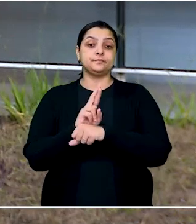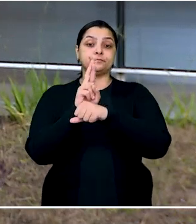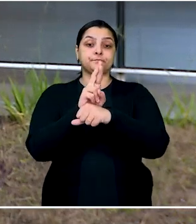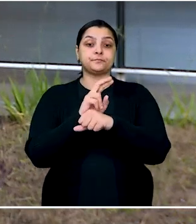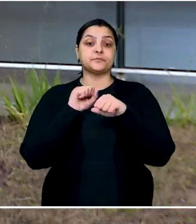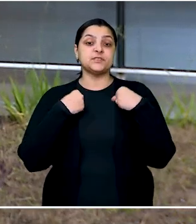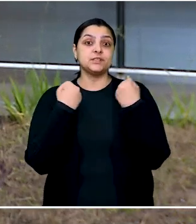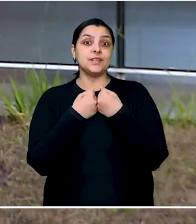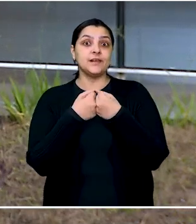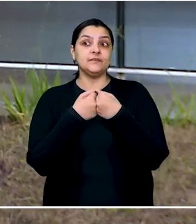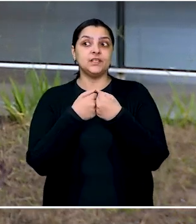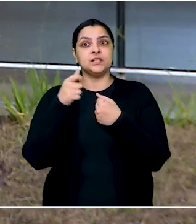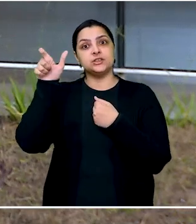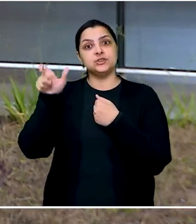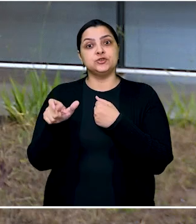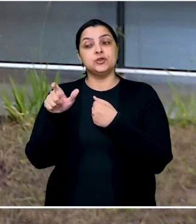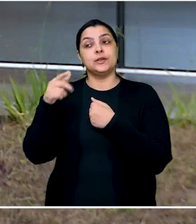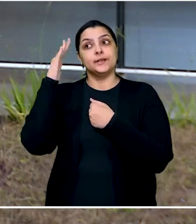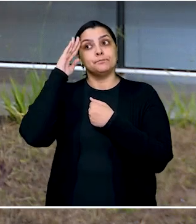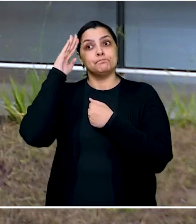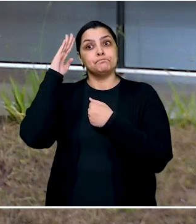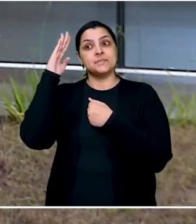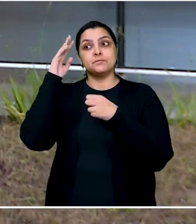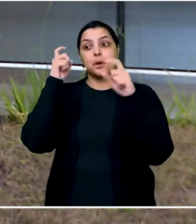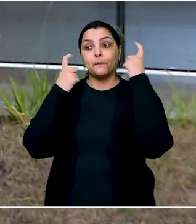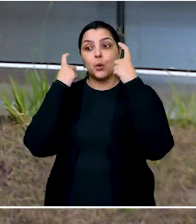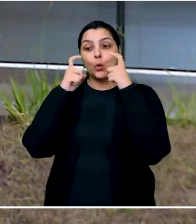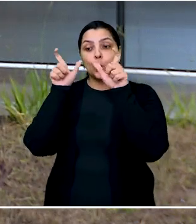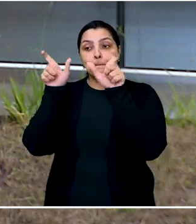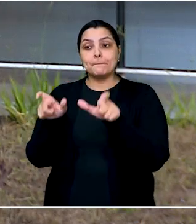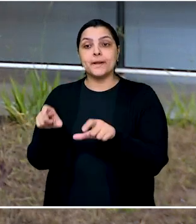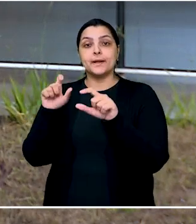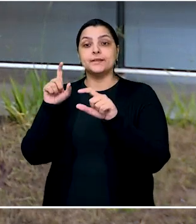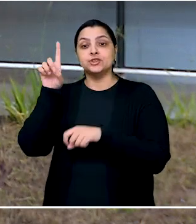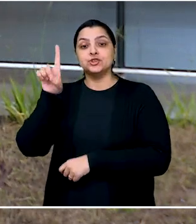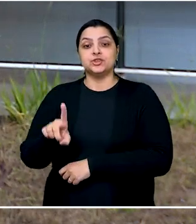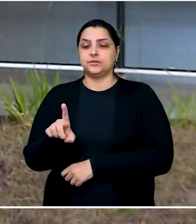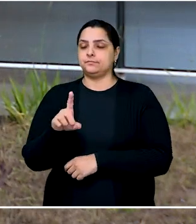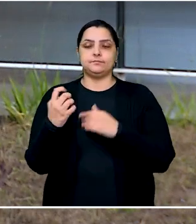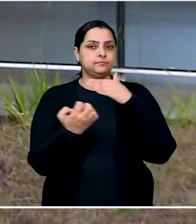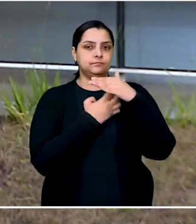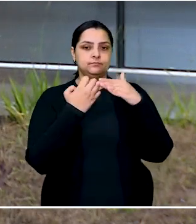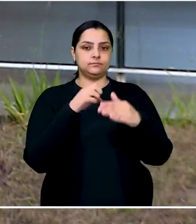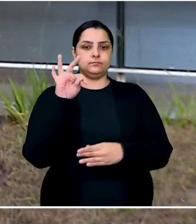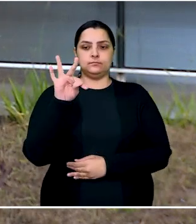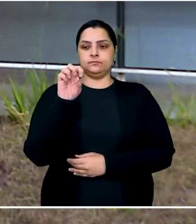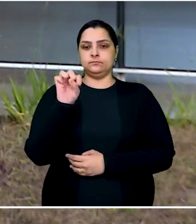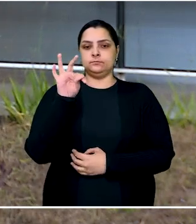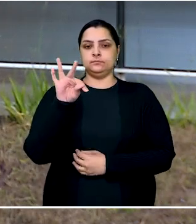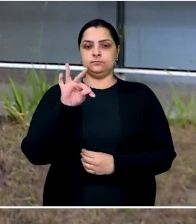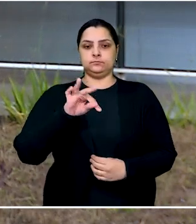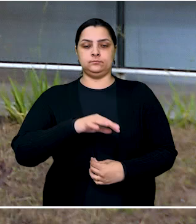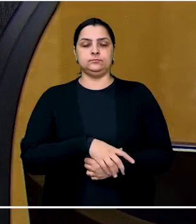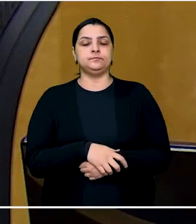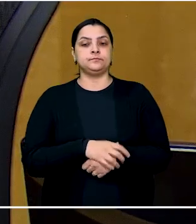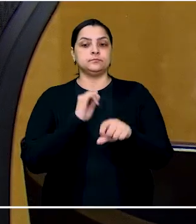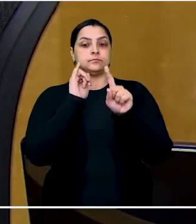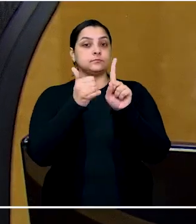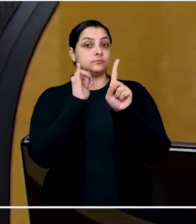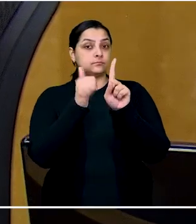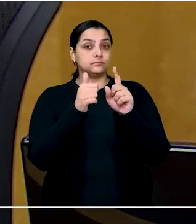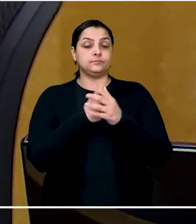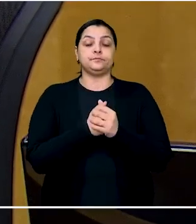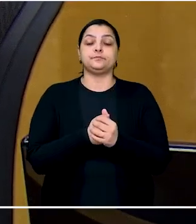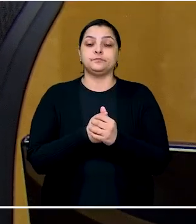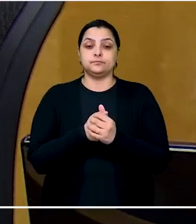fosse representado por um defensor que resguardasse os interesses dele. A empresa recorreu ao Tribunal Superior do Trabalho. O